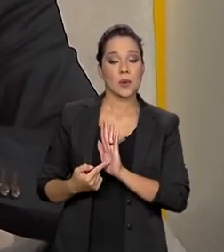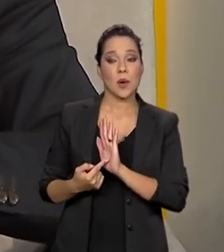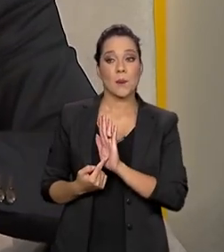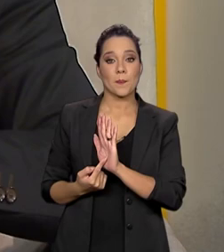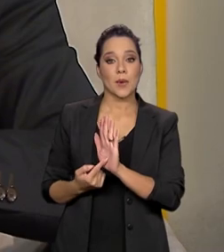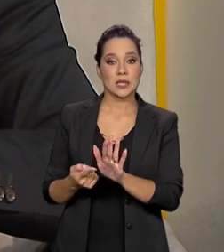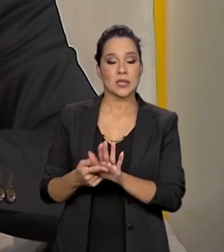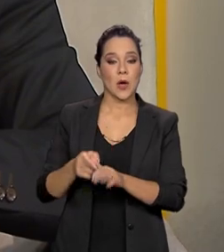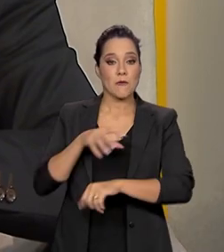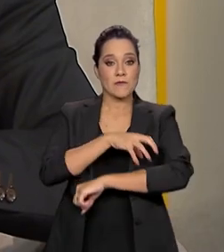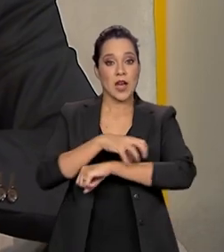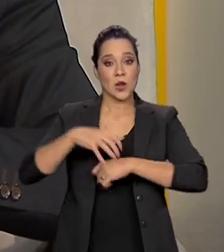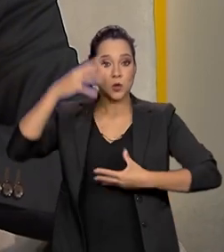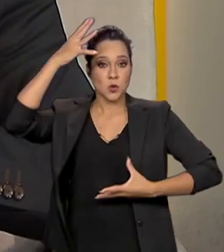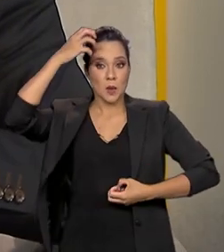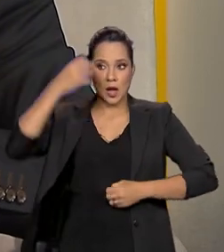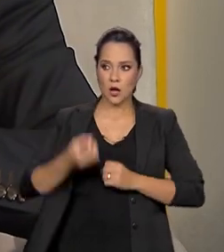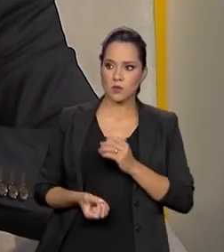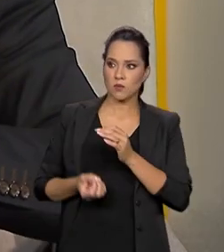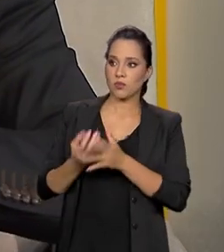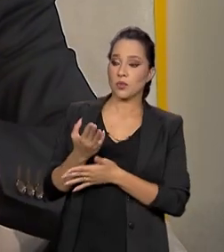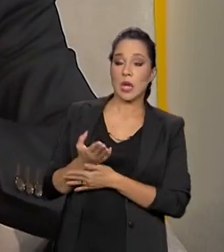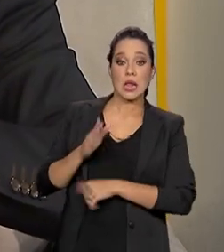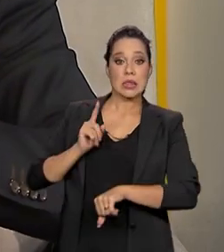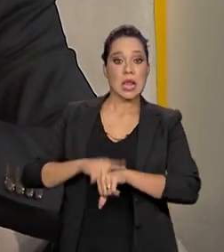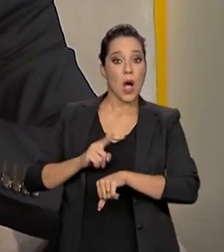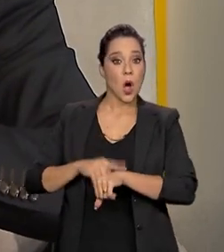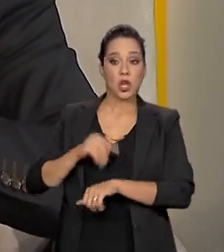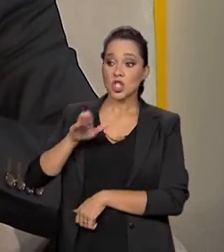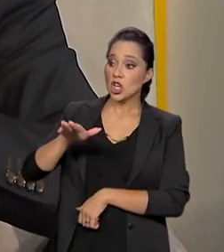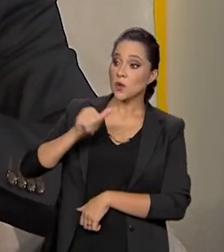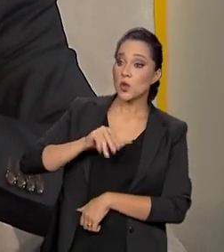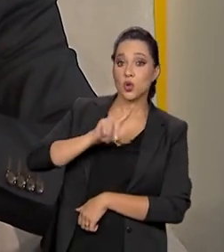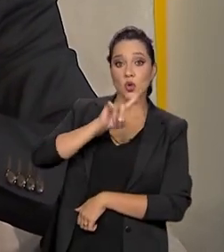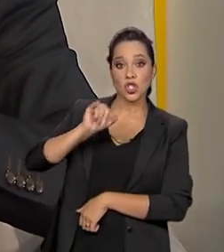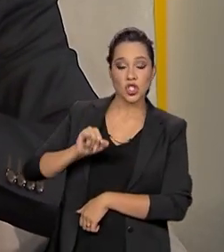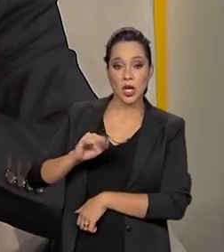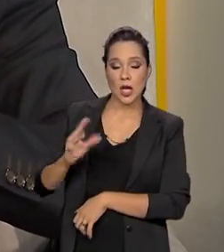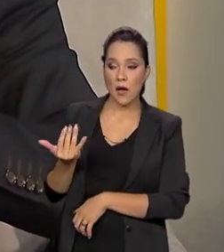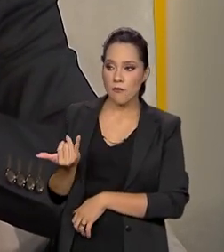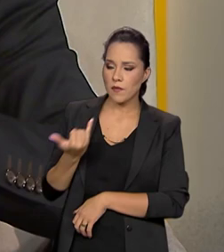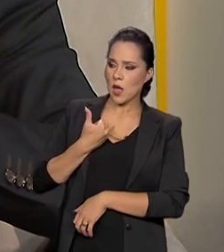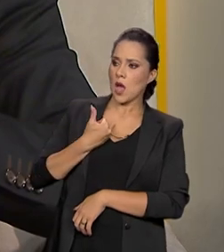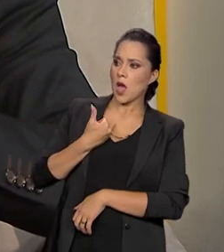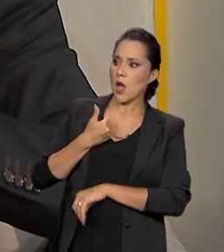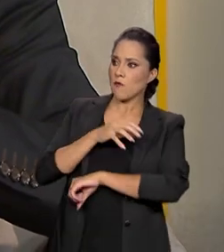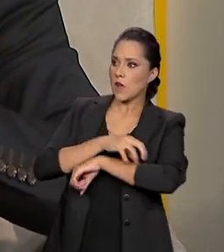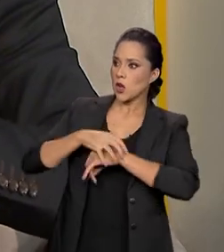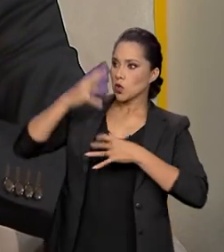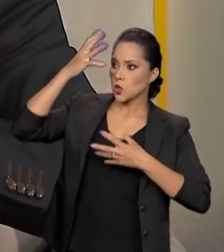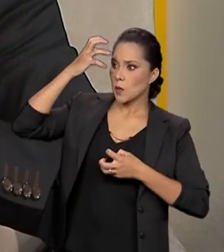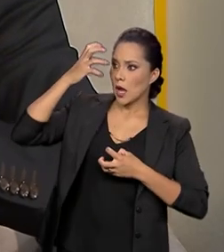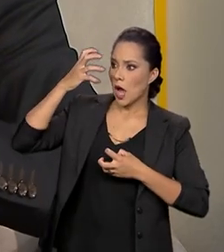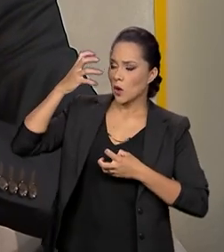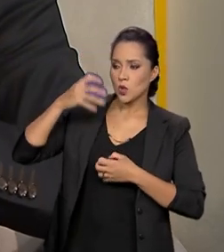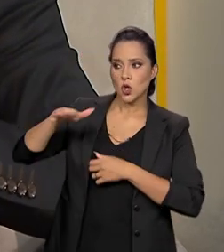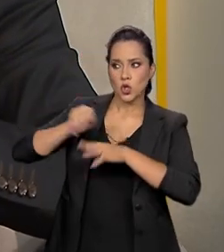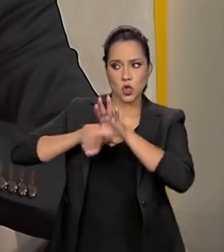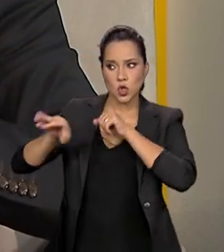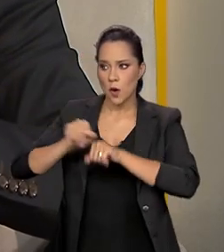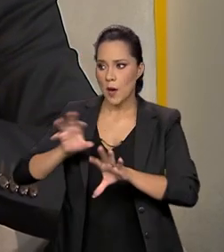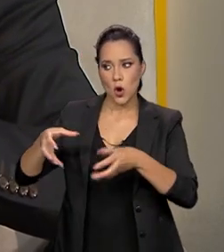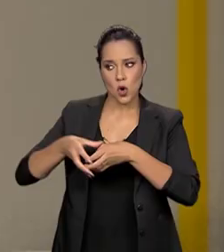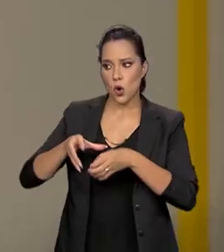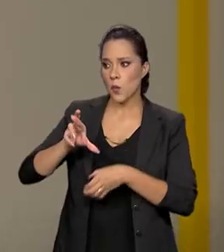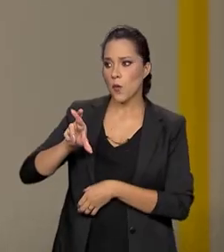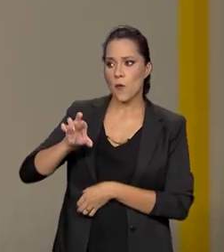a varíola dos macacos, eu acionei imediatamente, no dia que apareceu essa informação, os especialistas da rede